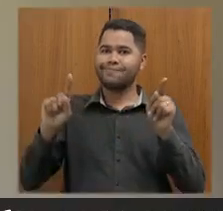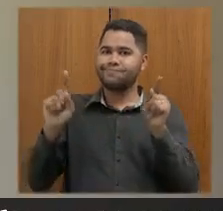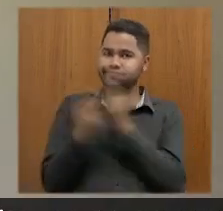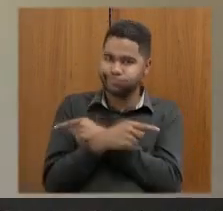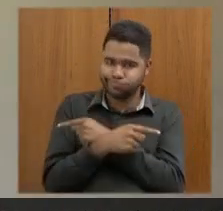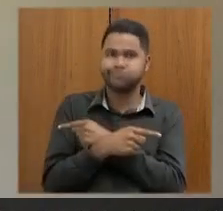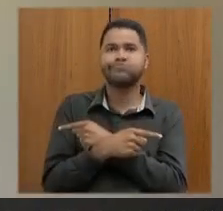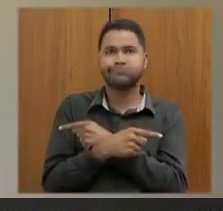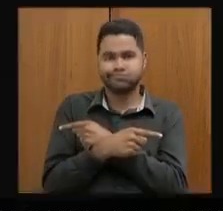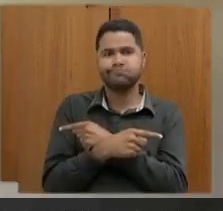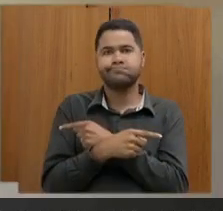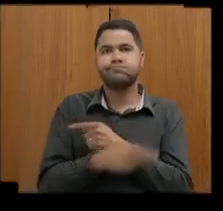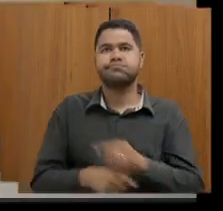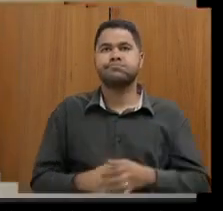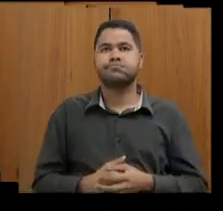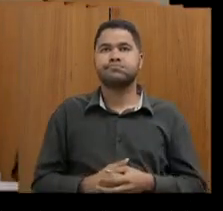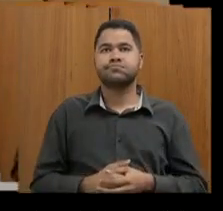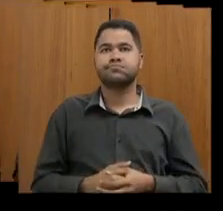grande.